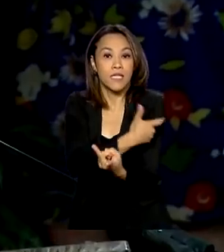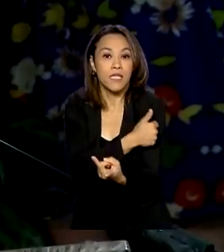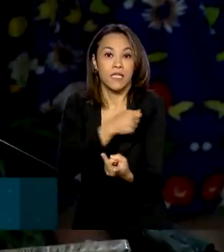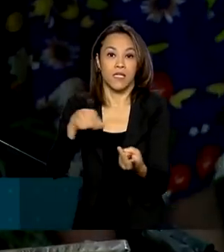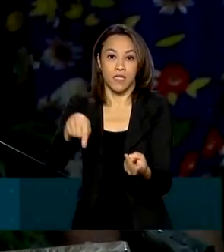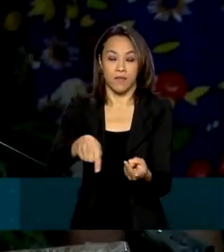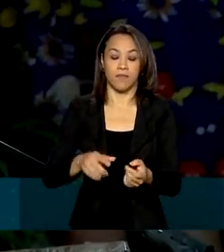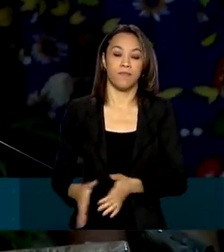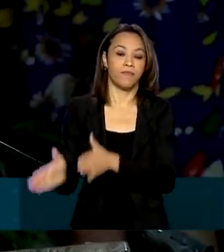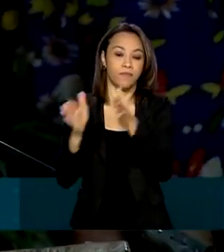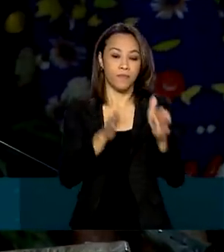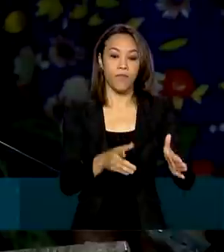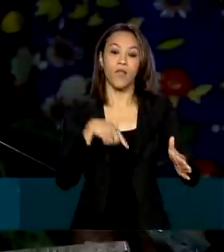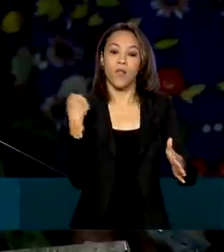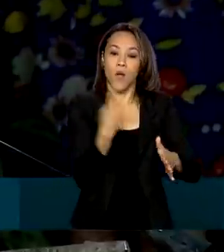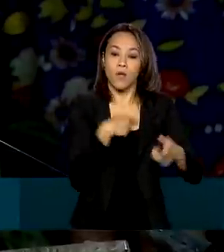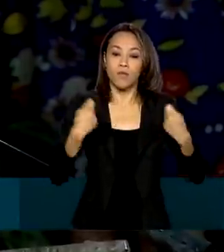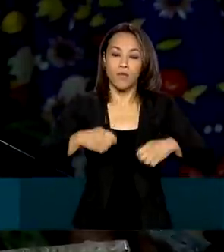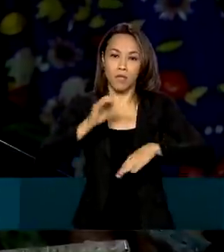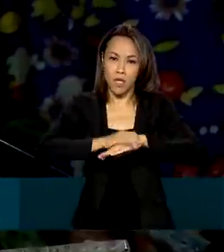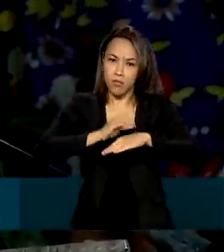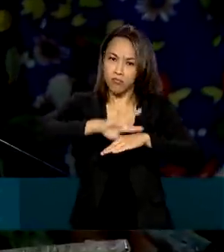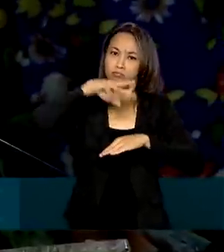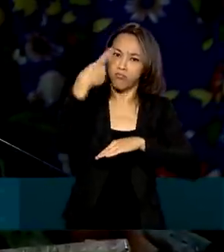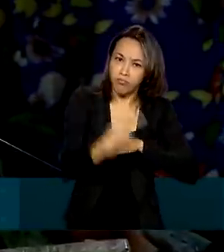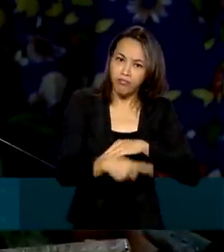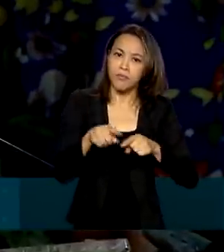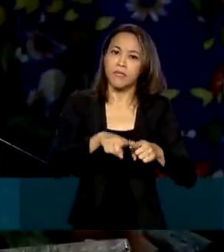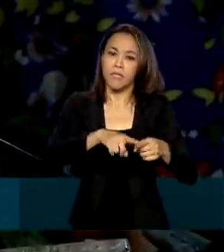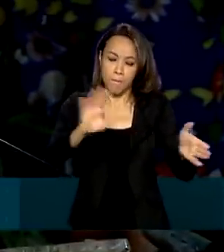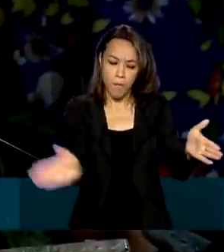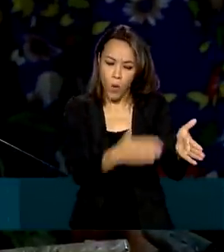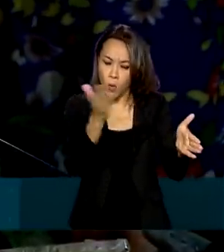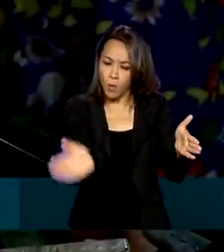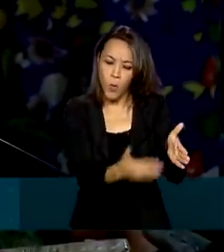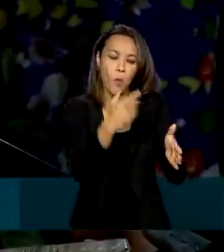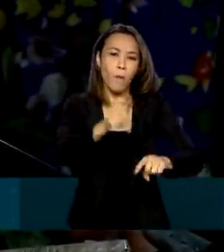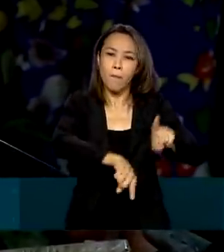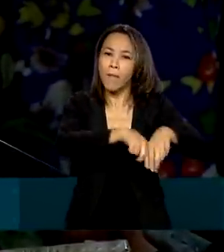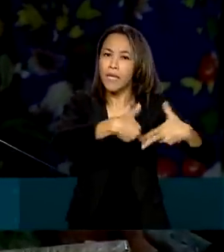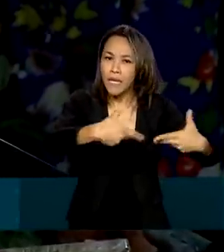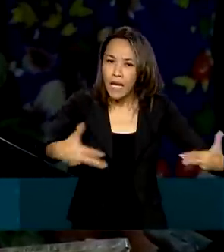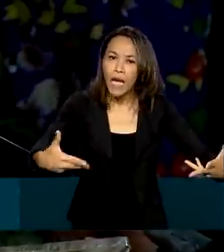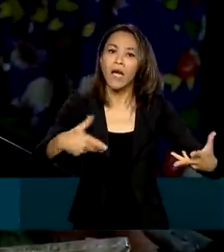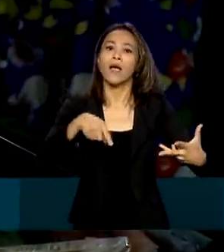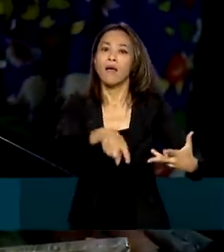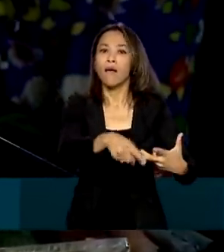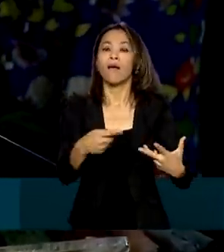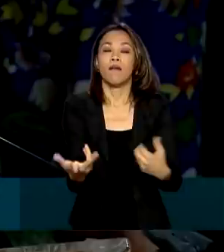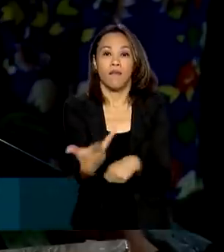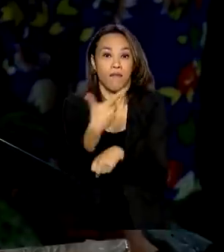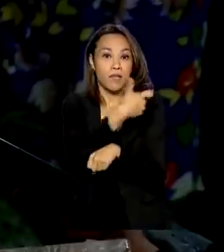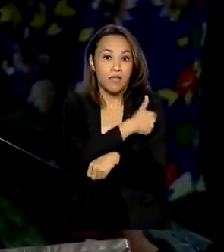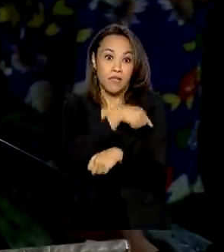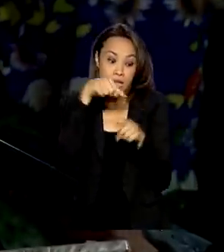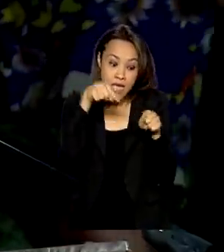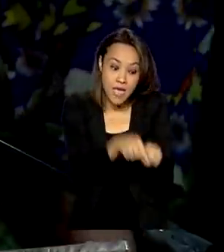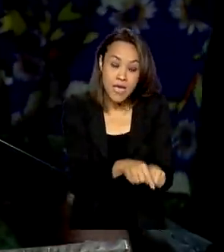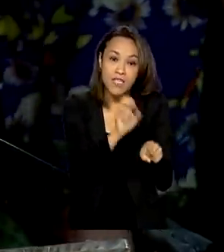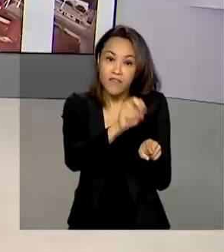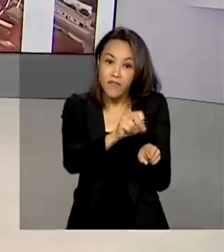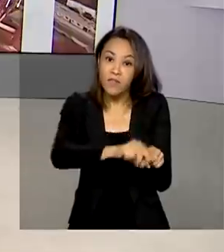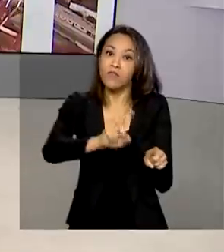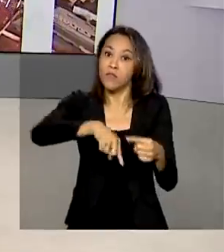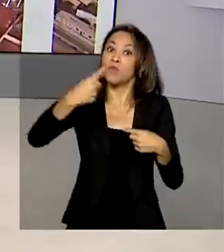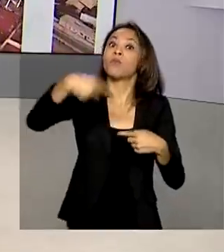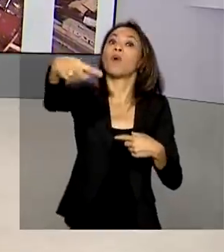autossuficientes na produção de IFA, na produção de vacinas e insumos para combater esse e os próximos vírus que virão.